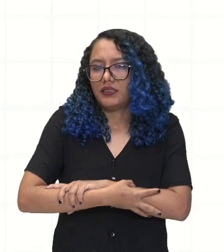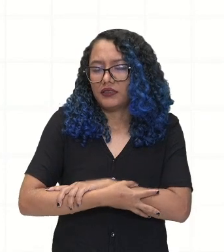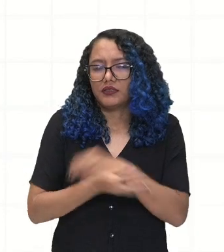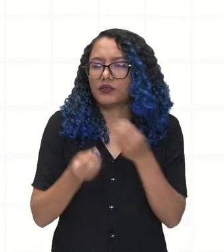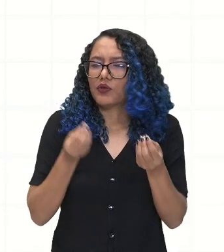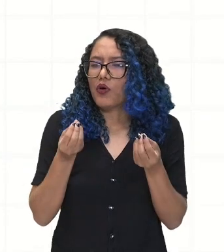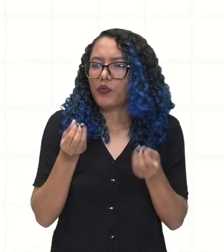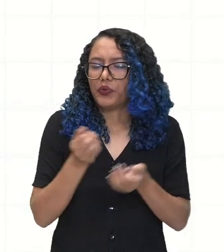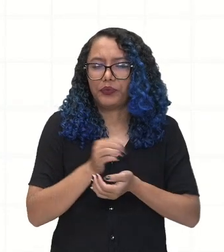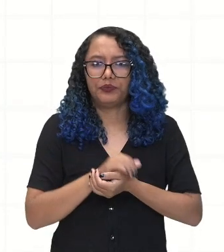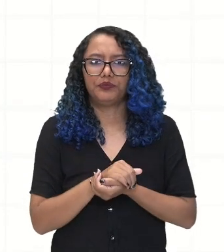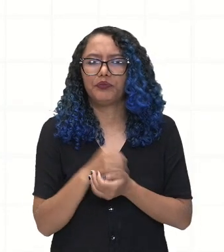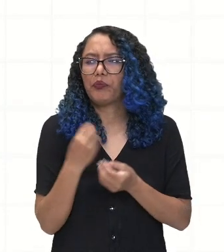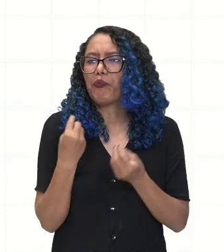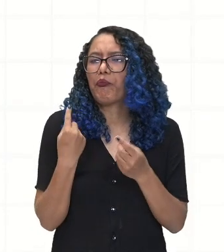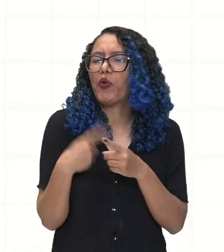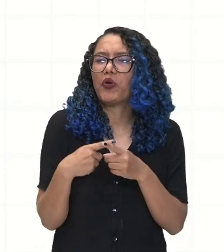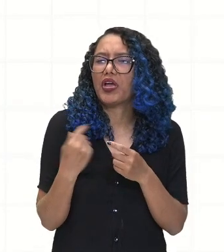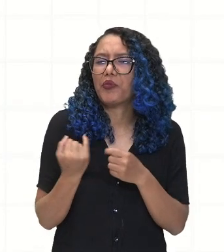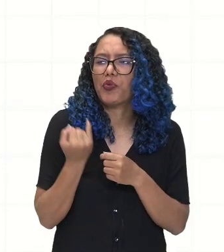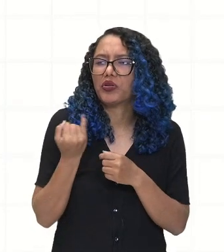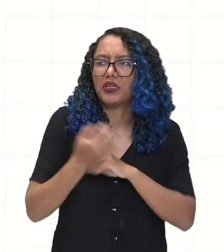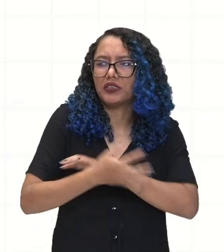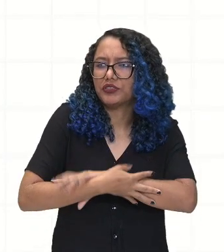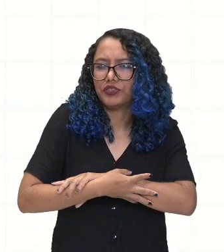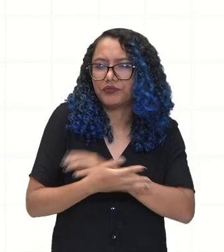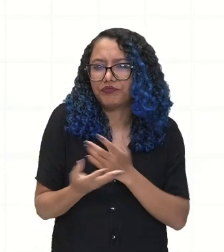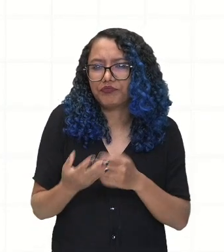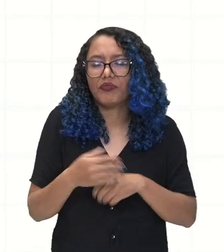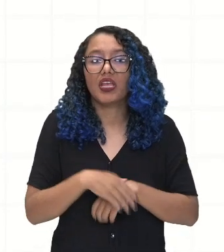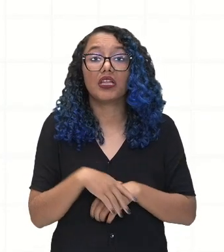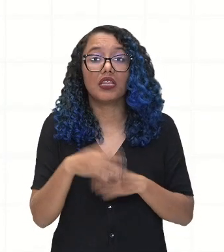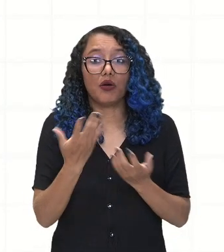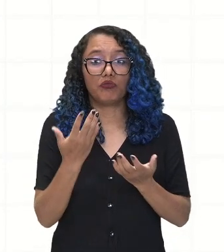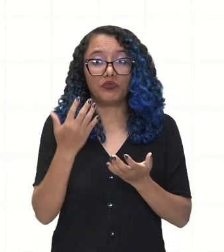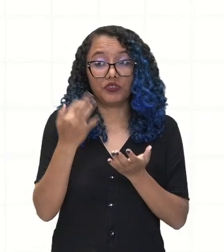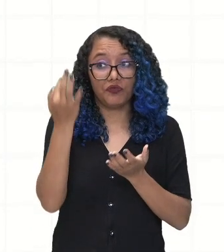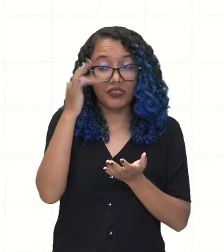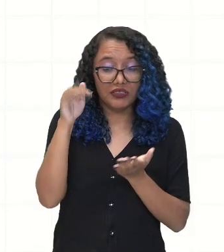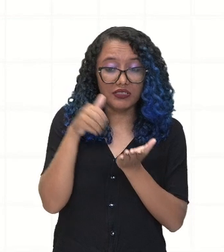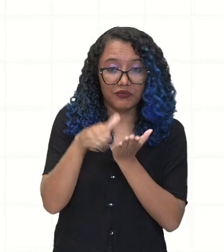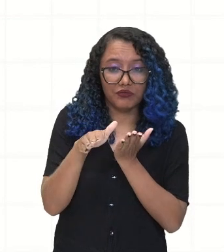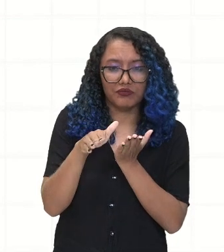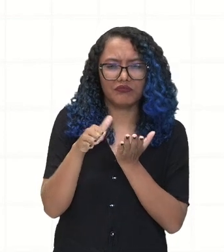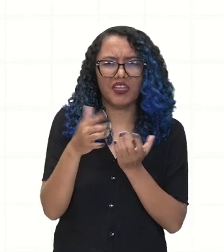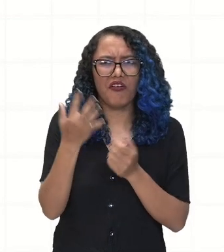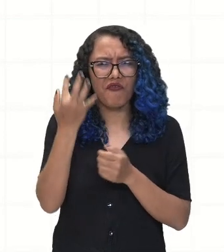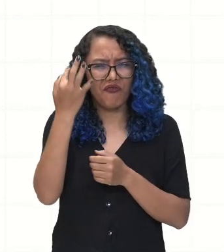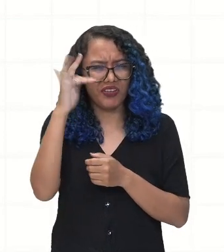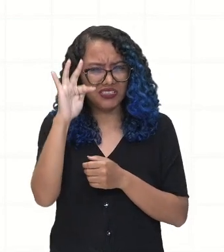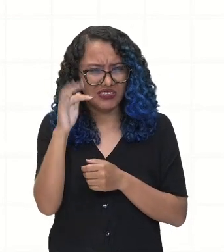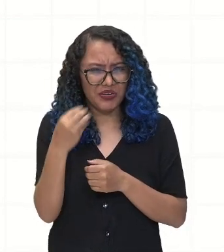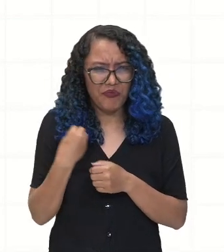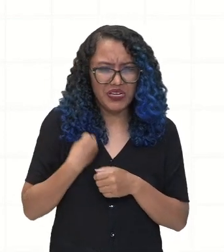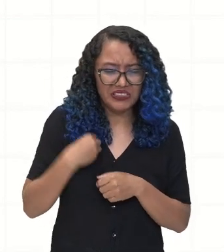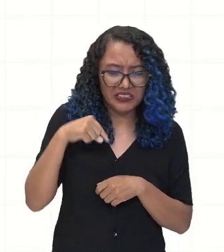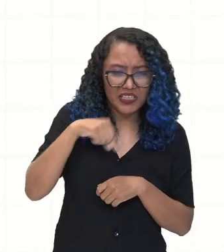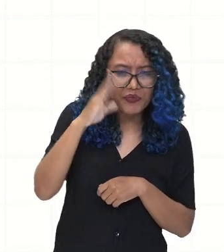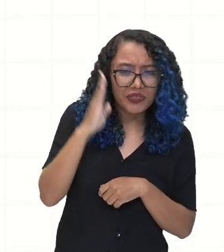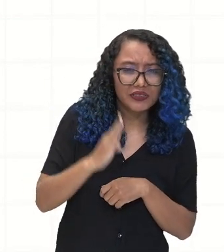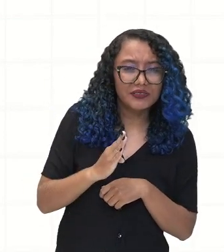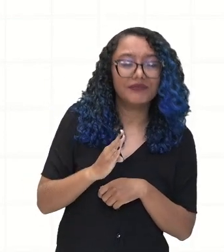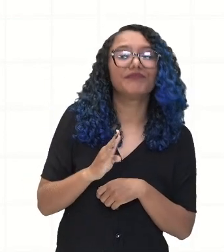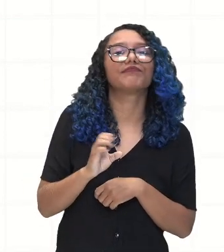aqui a expulsão dos franceses. Professora, mas os franceses estiveram presentes no Brasil? Sim,